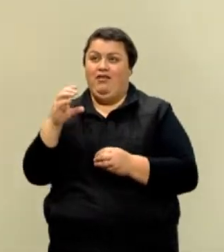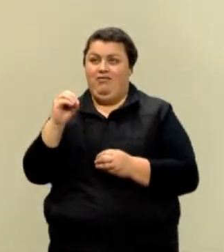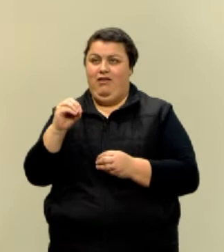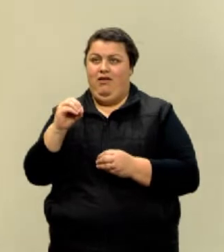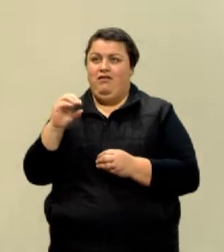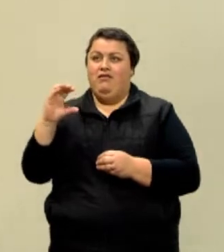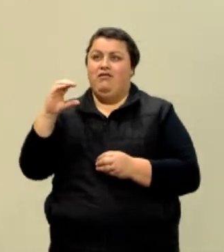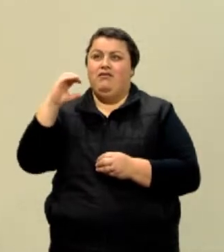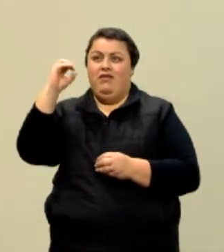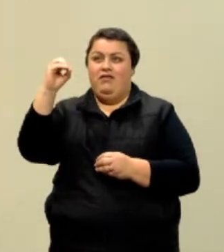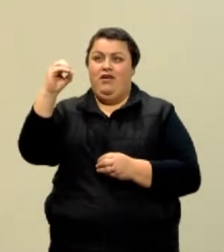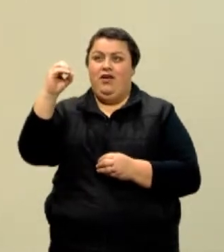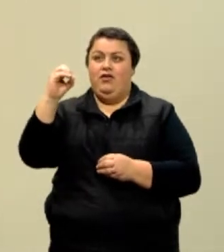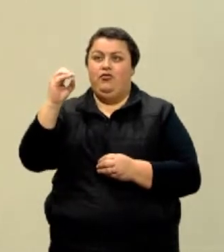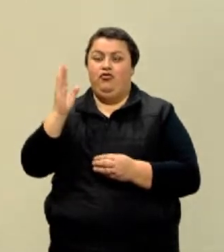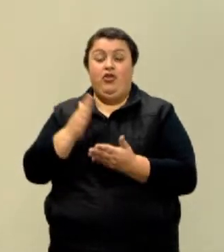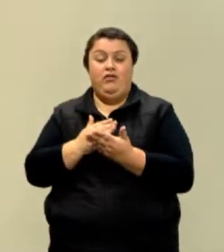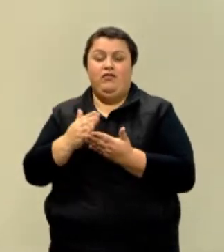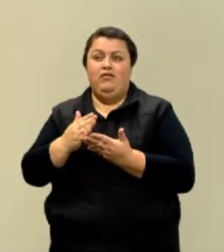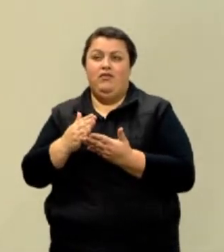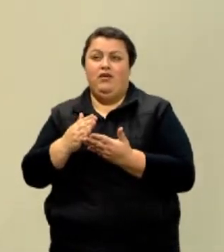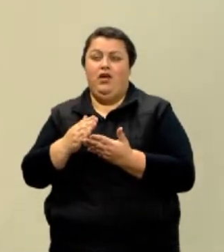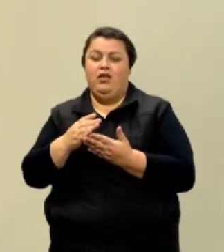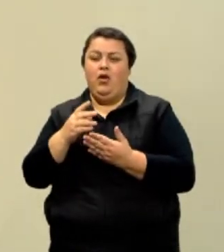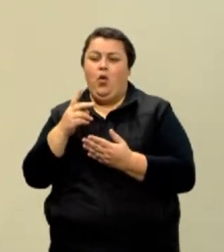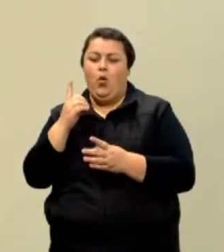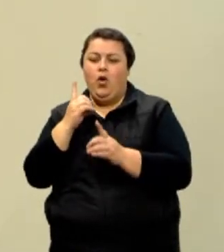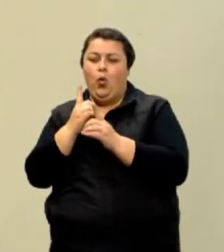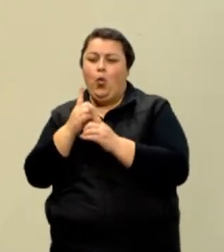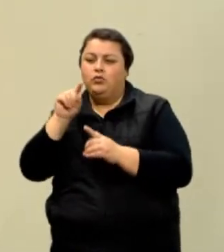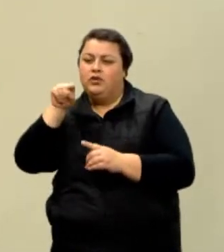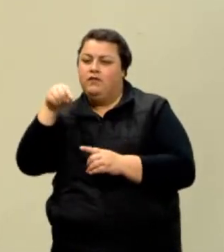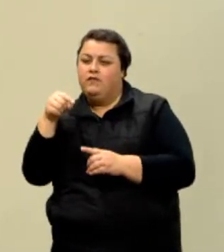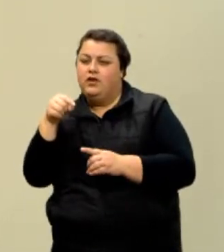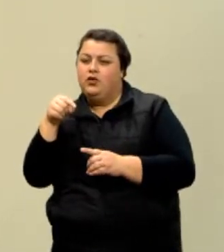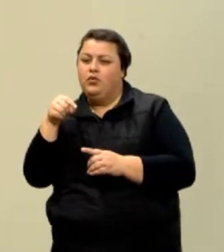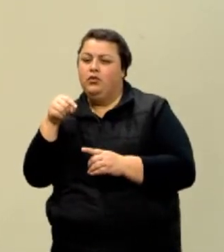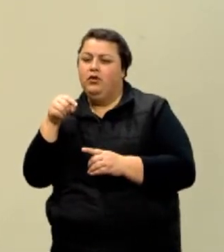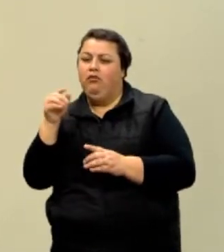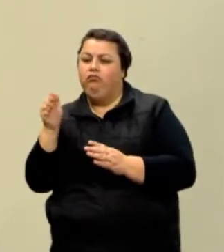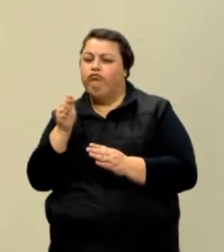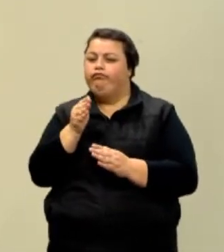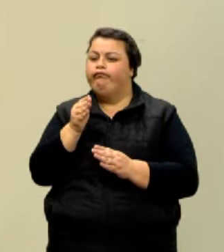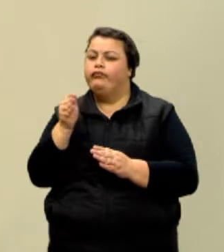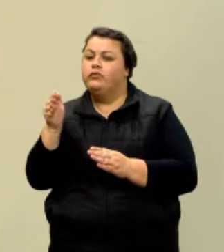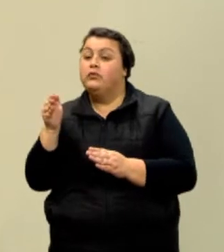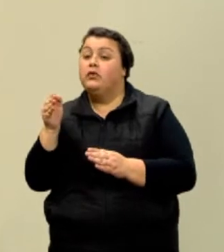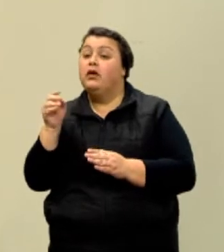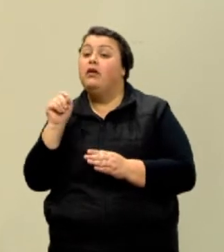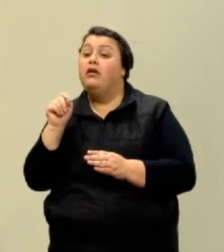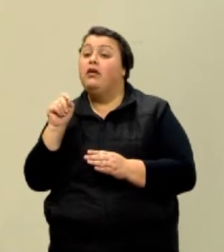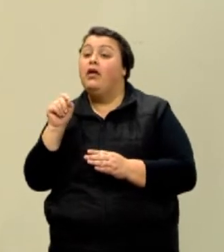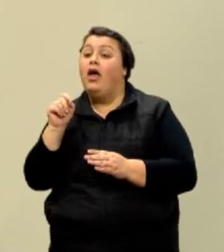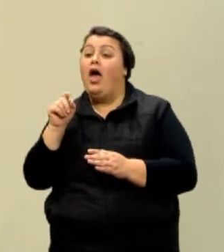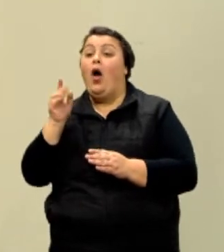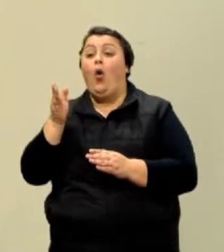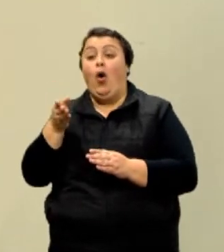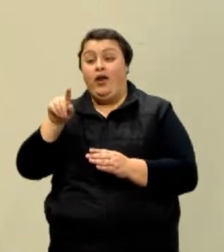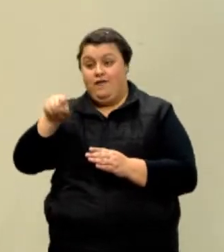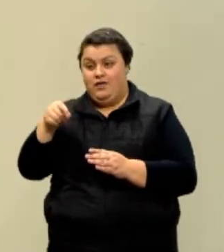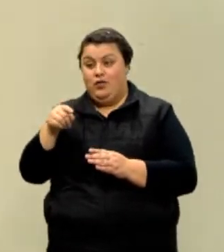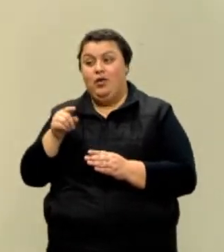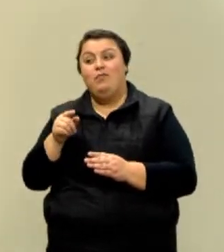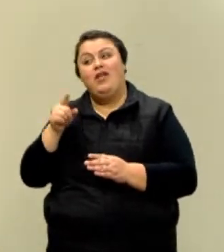potência 10 na 6 aí. Localiza a vírgula e desloca. Desloca para que lado desta vez? Desloca para a direita. Quantas